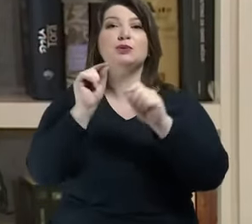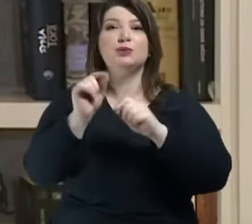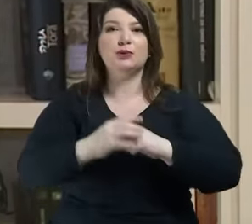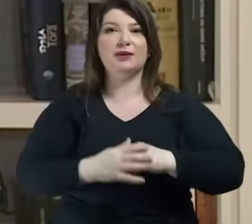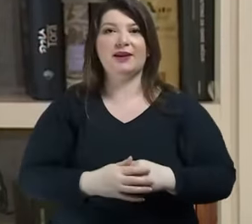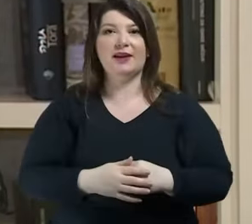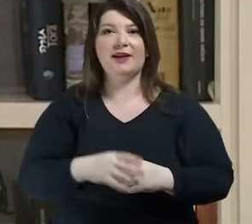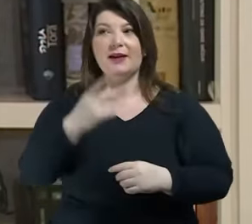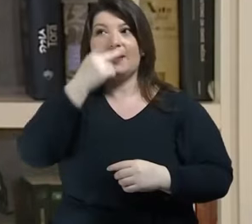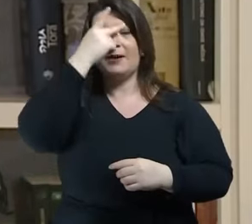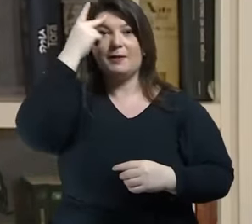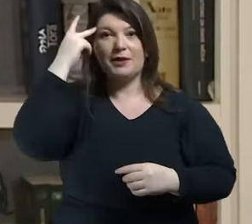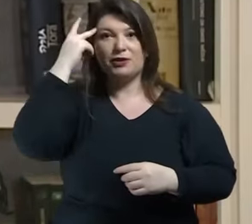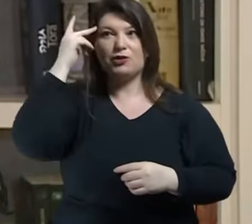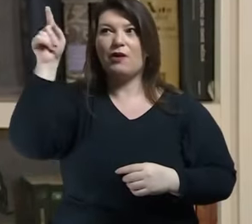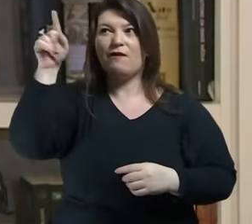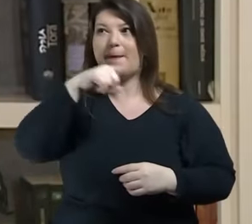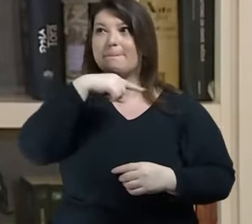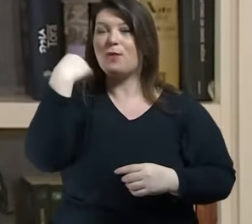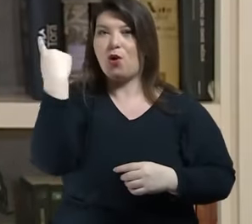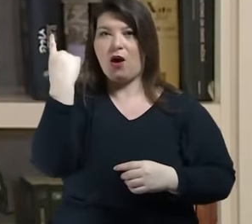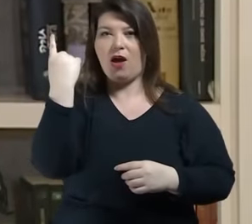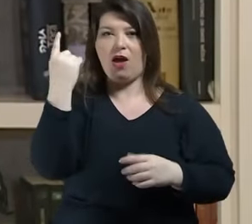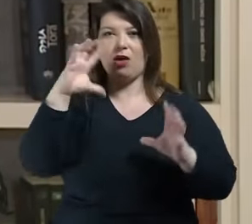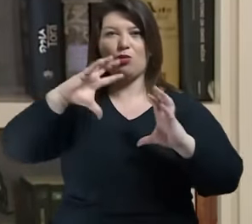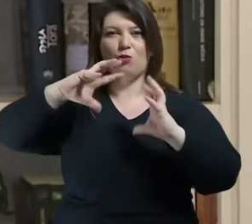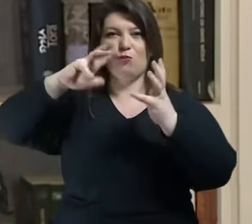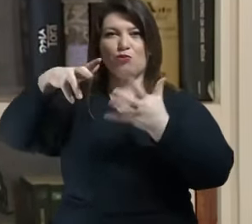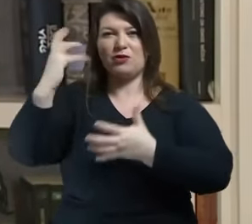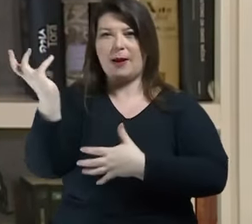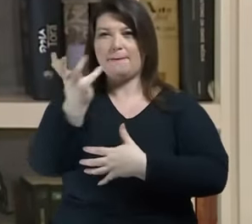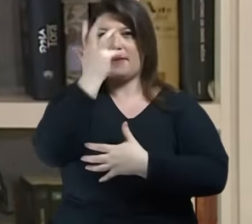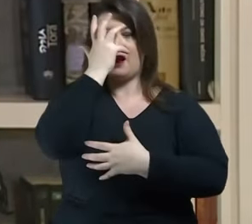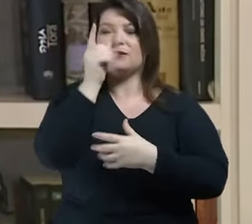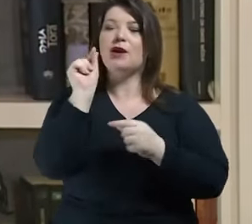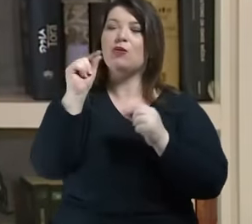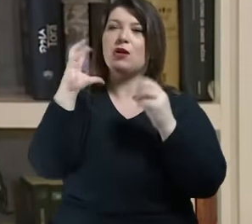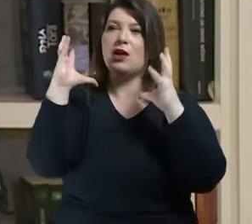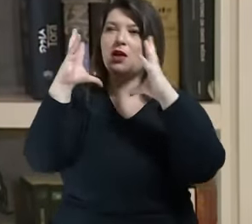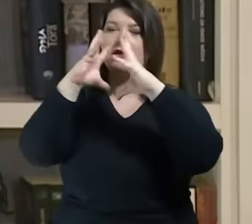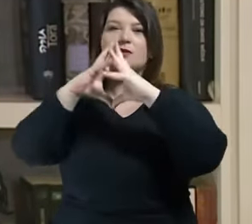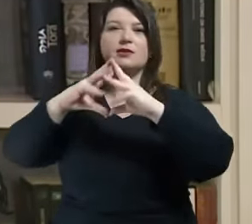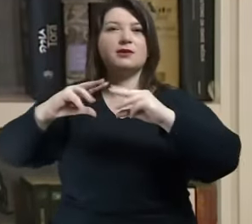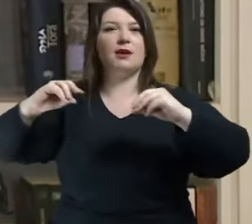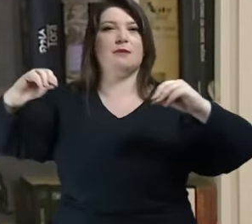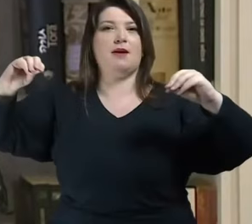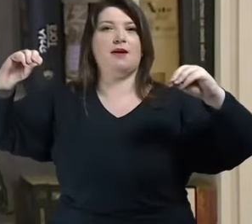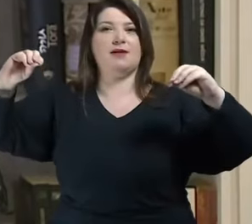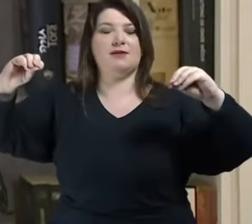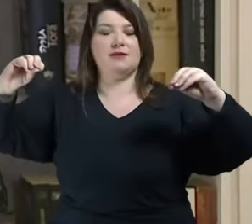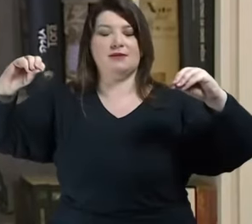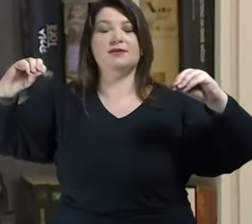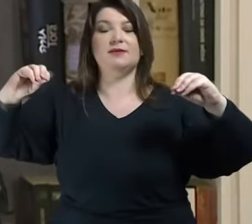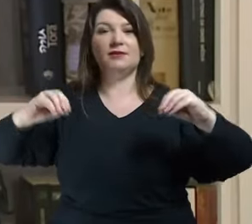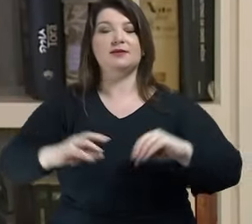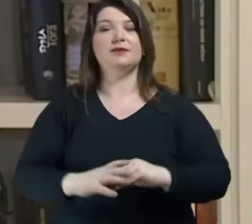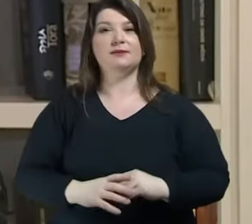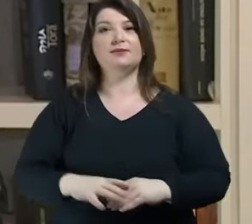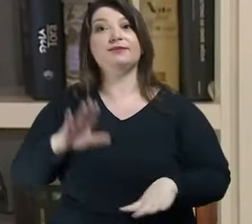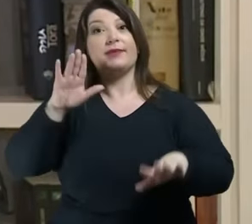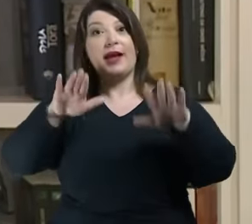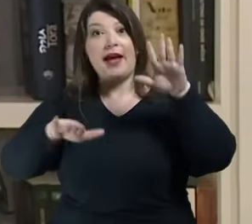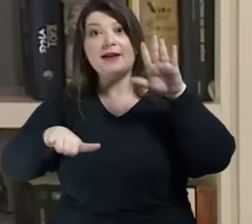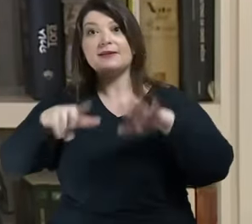no mundo das máscaras que é desaparecer da cena social às vezes quando alguém sofre um ataque